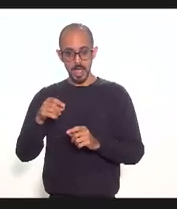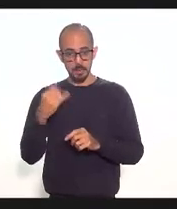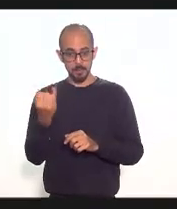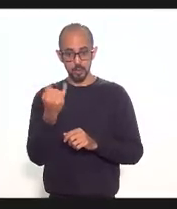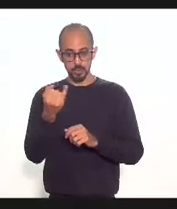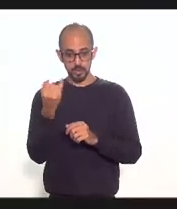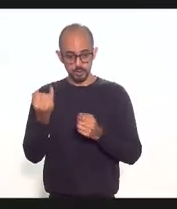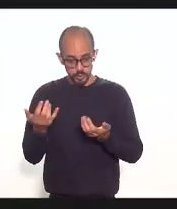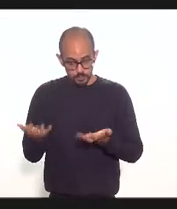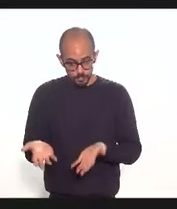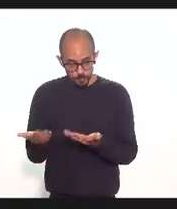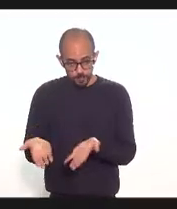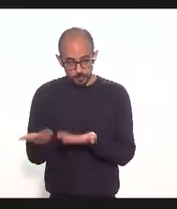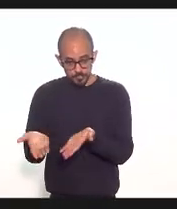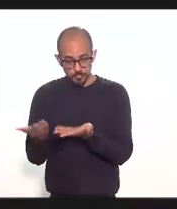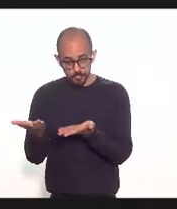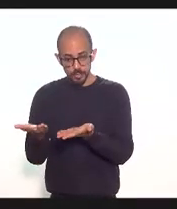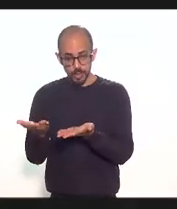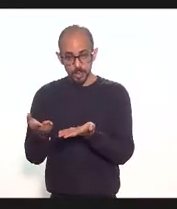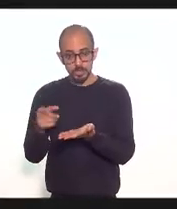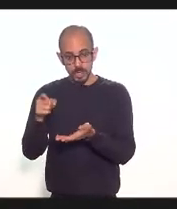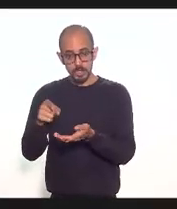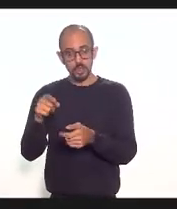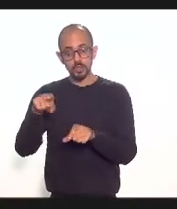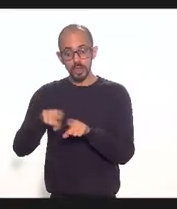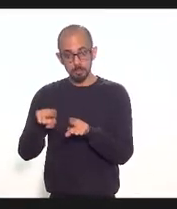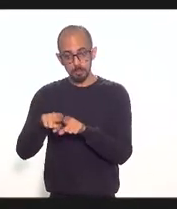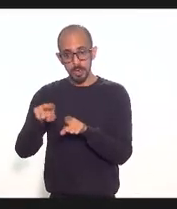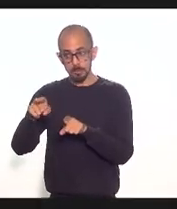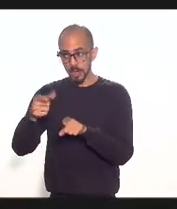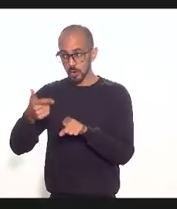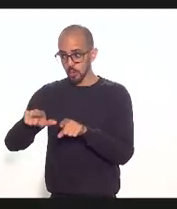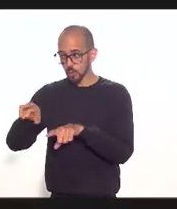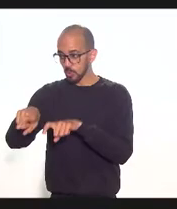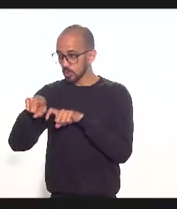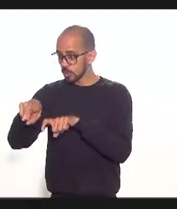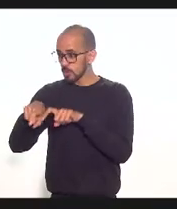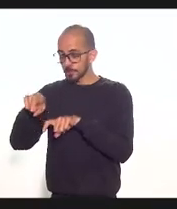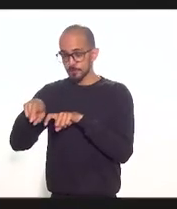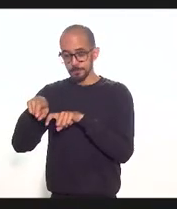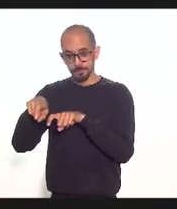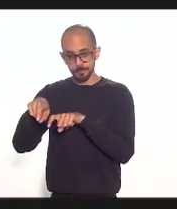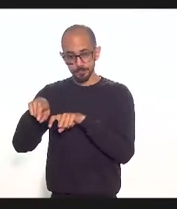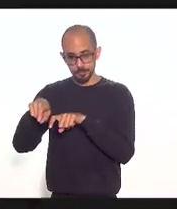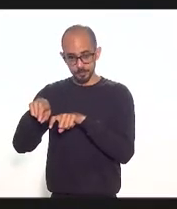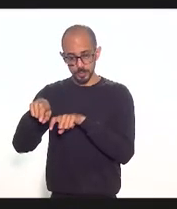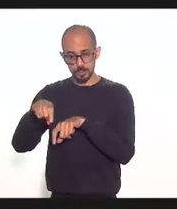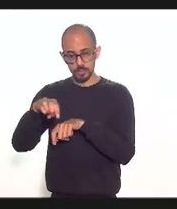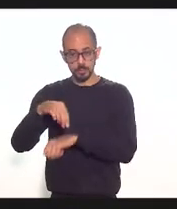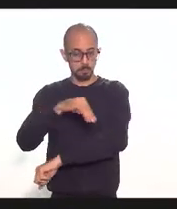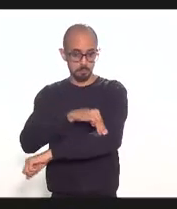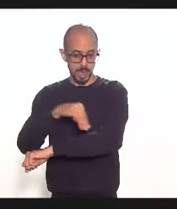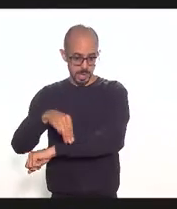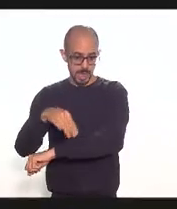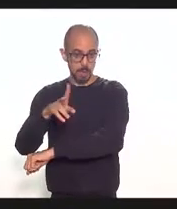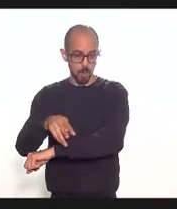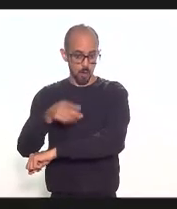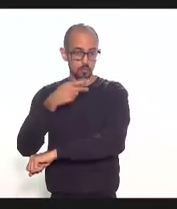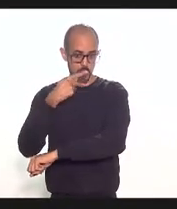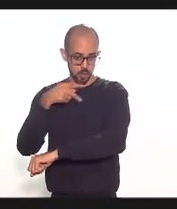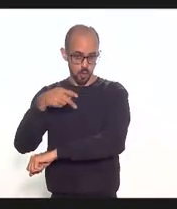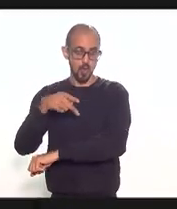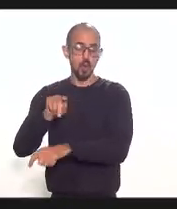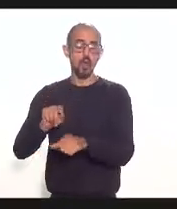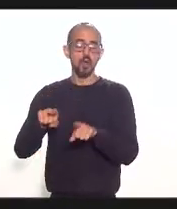também se estenda aos aeroportos regionais como já foi dito pela operadora lá de Macaé como um